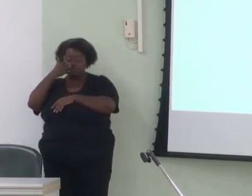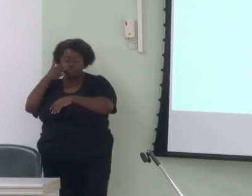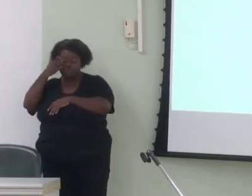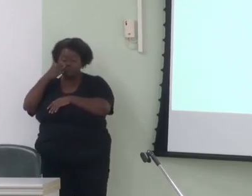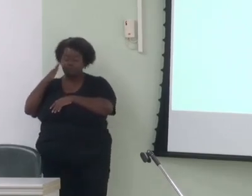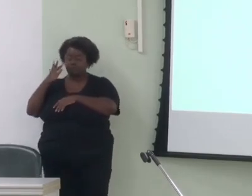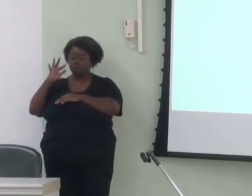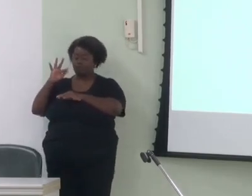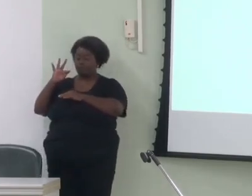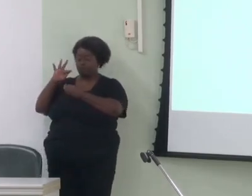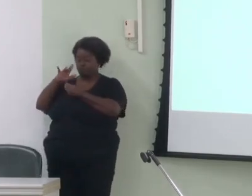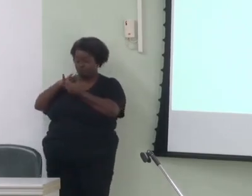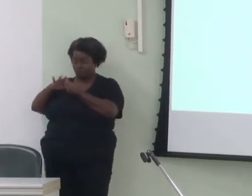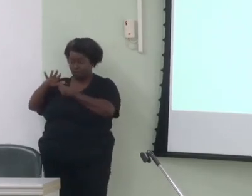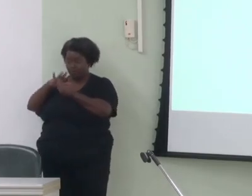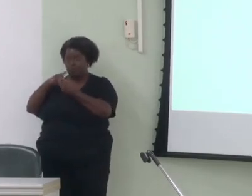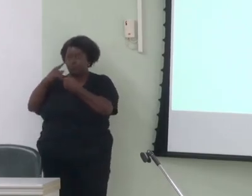ali,